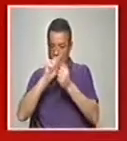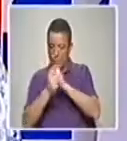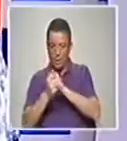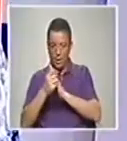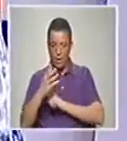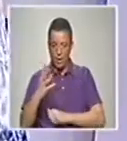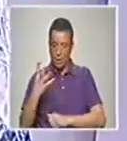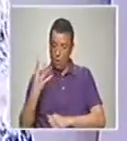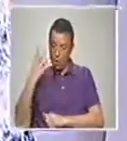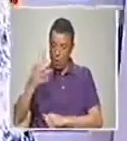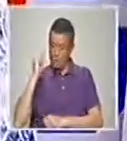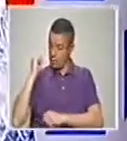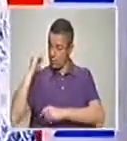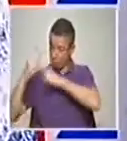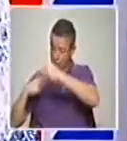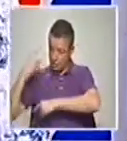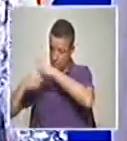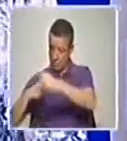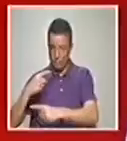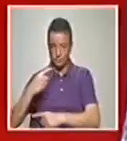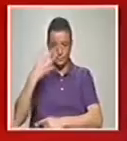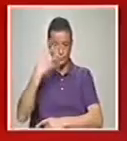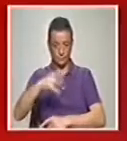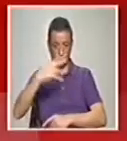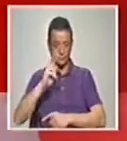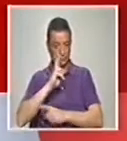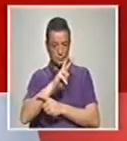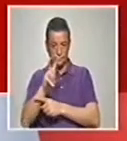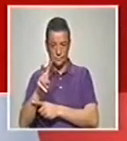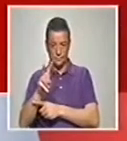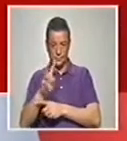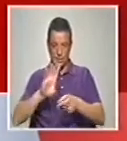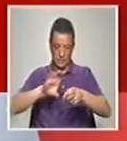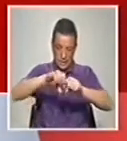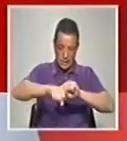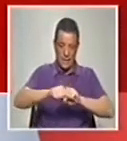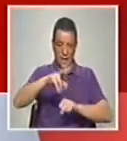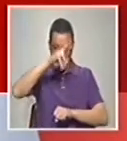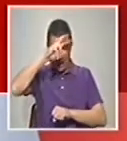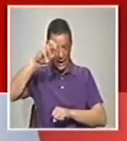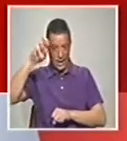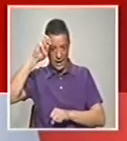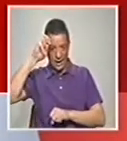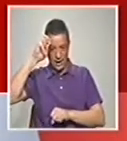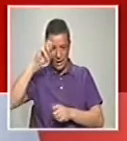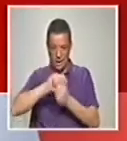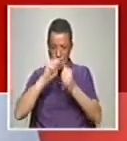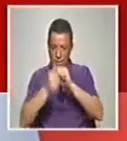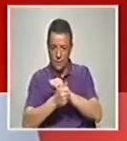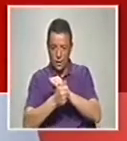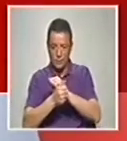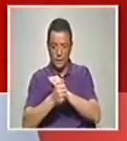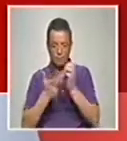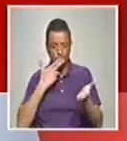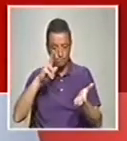geração já, Uma quarta geração, portanto, é um quarto olhar sobre esta tragédia grega, desta Medeia, adaptada à realidade de